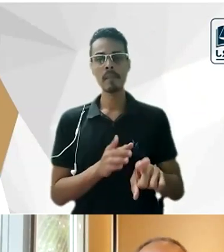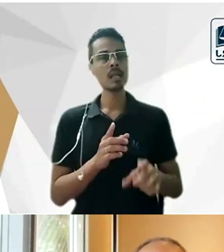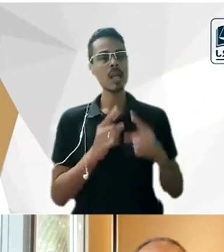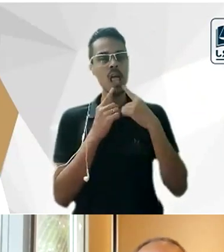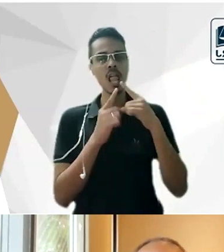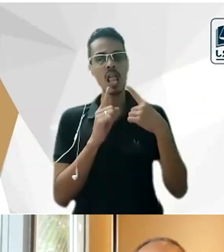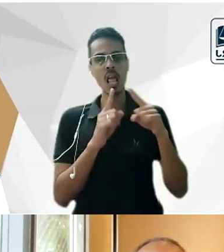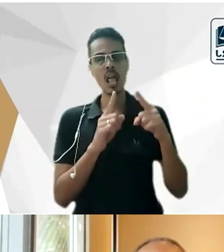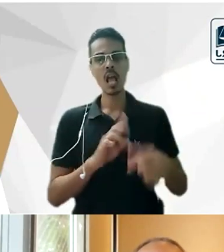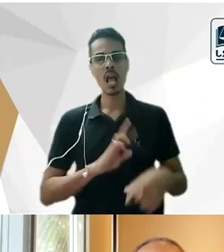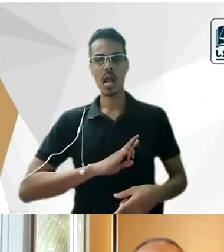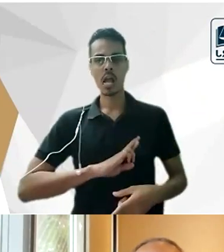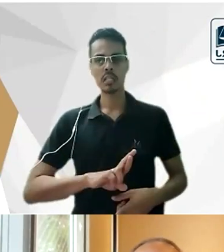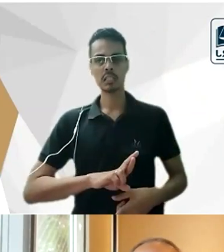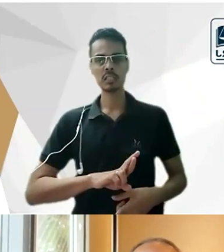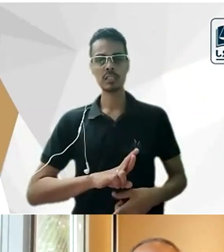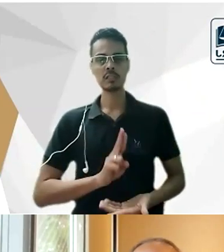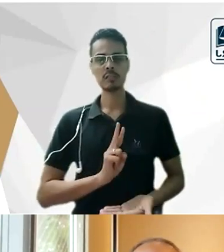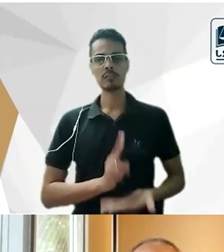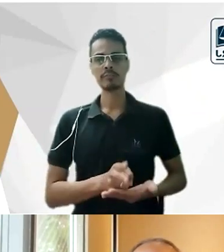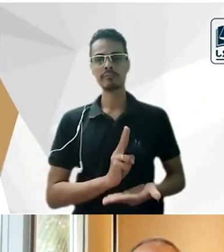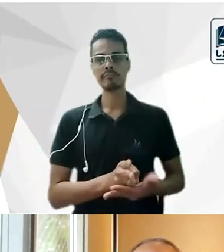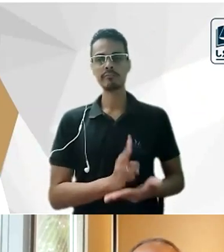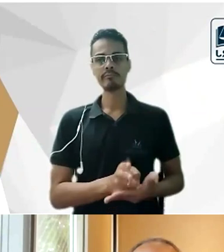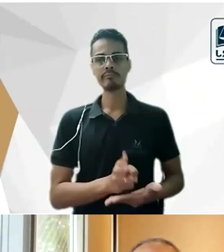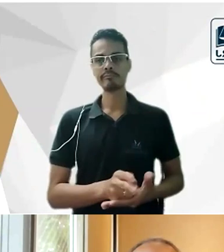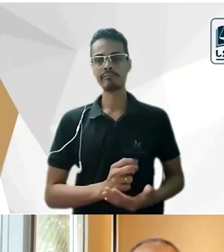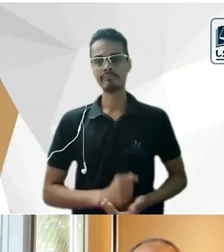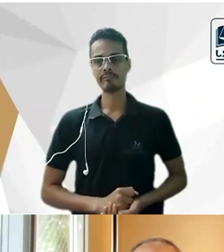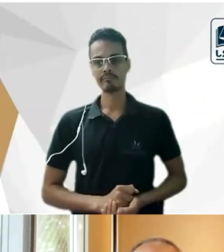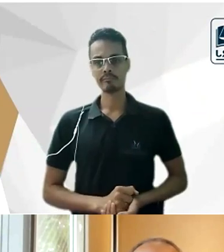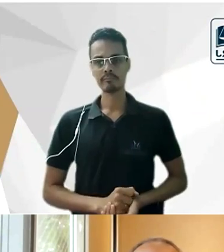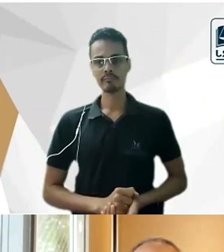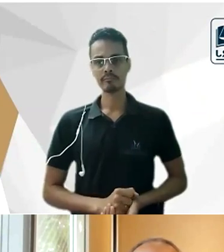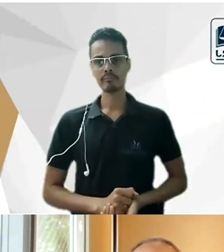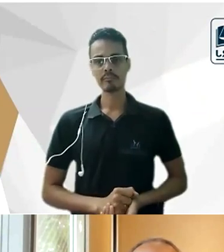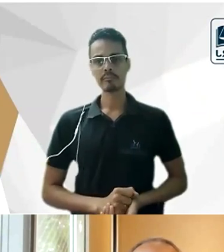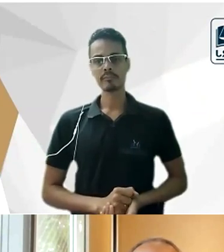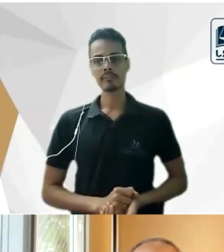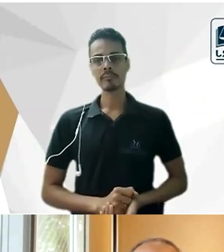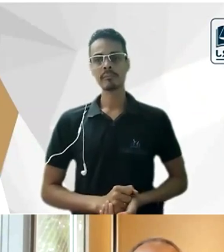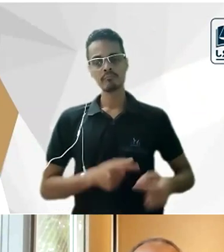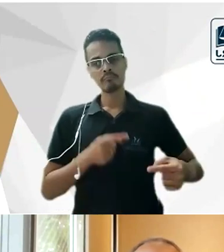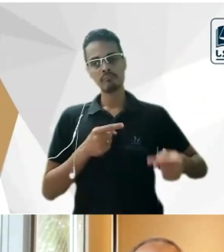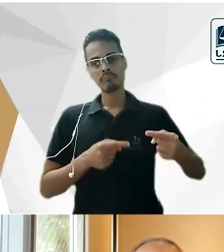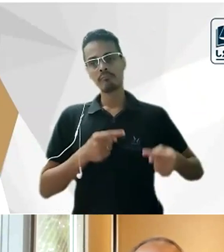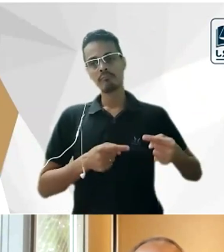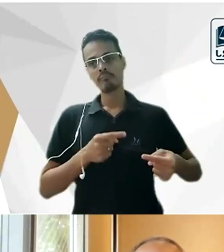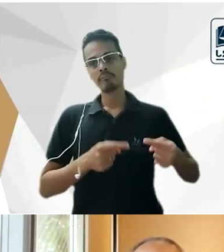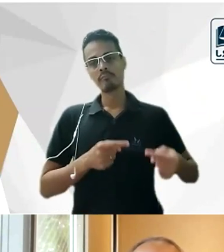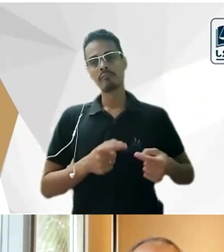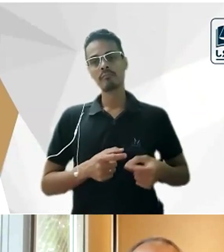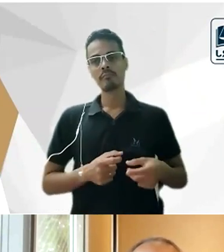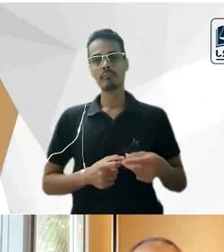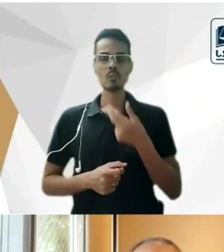no pensamento jurídico na minha na minha opinião e ele fala inclusive no debate ele fala o opositor dele que